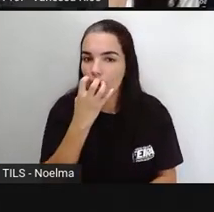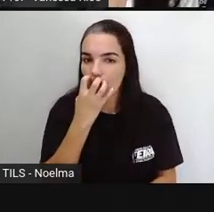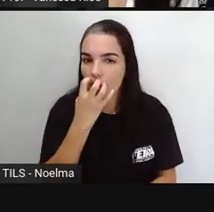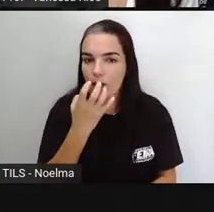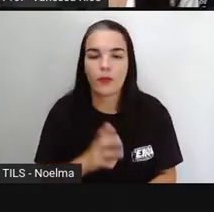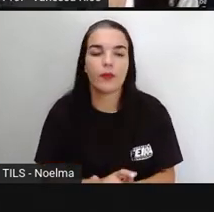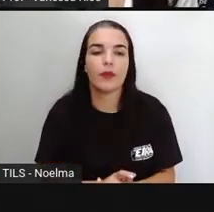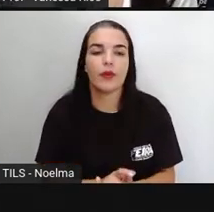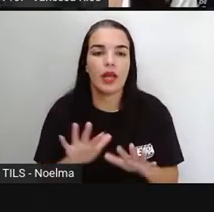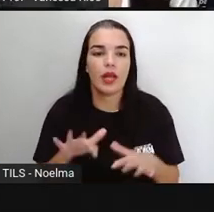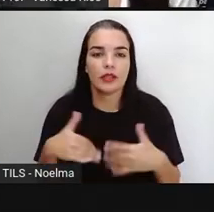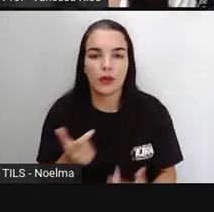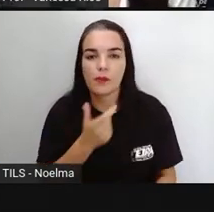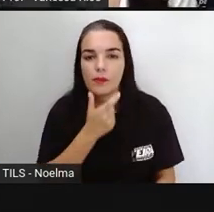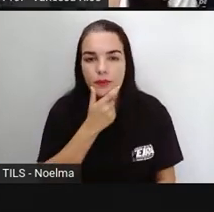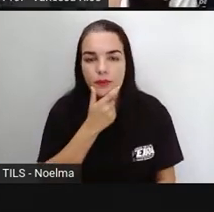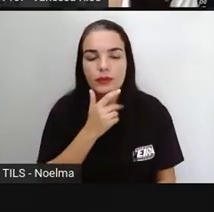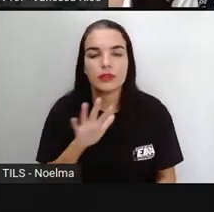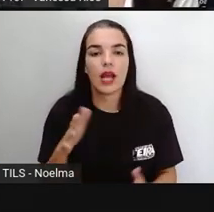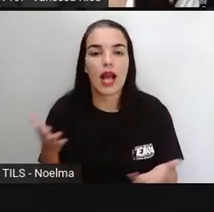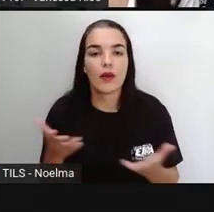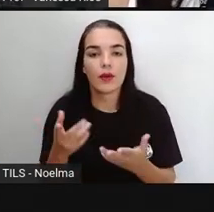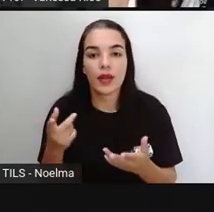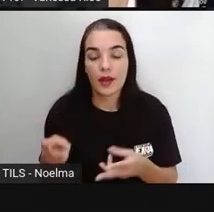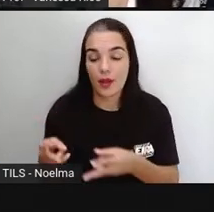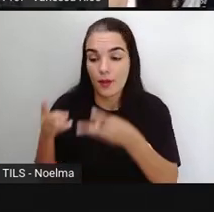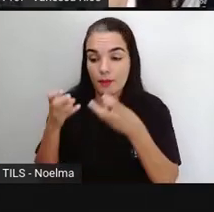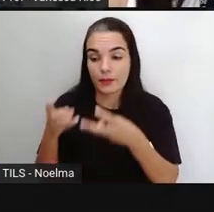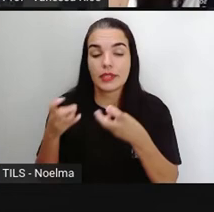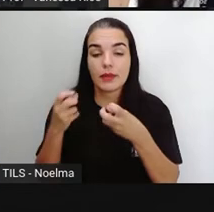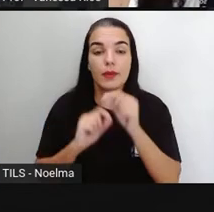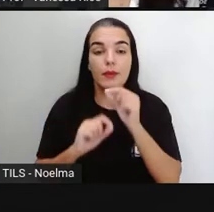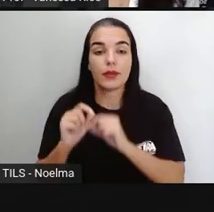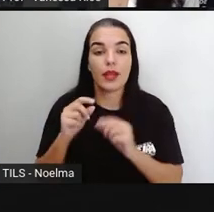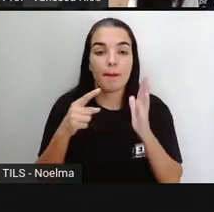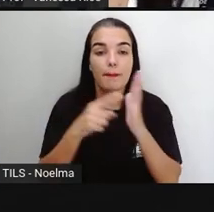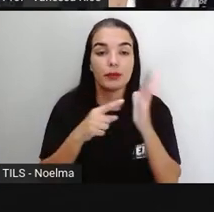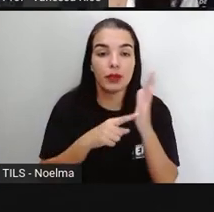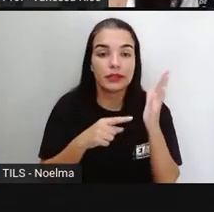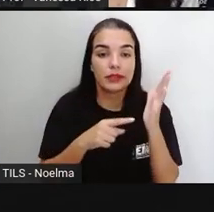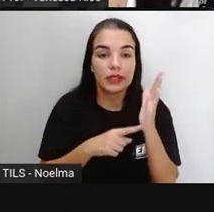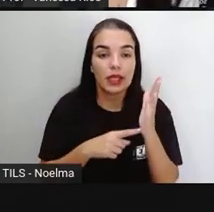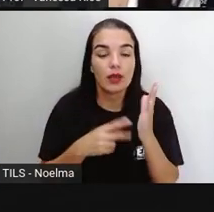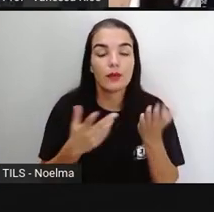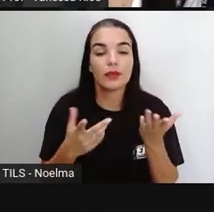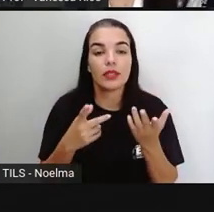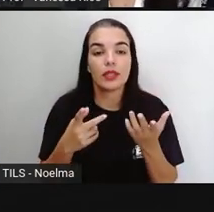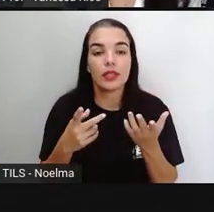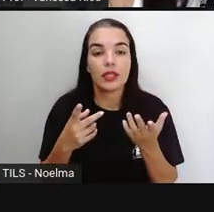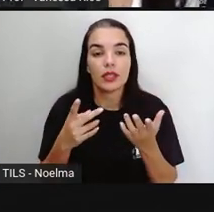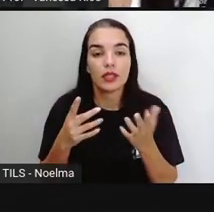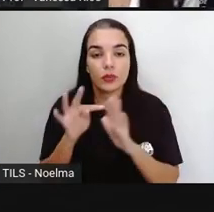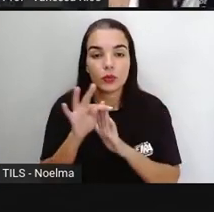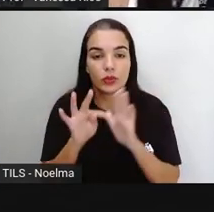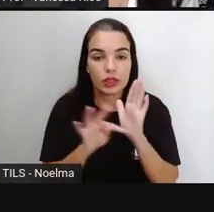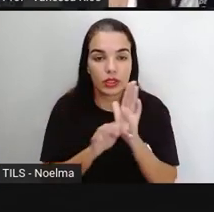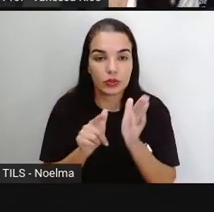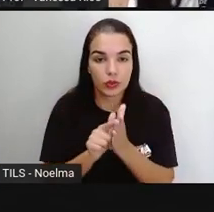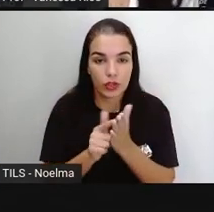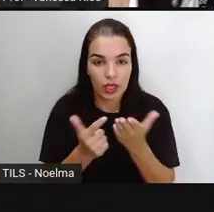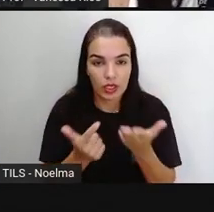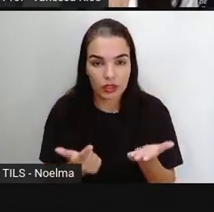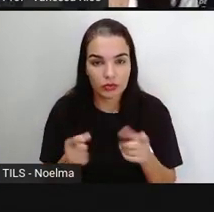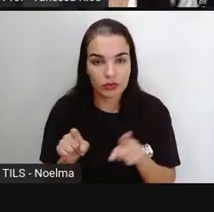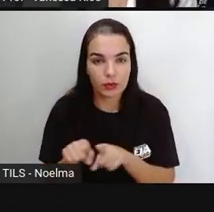-Bretanha para a gente observar as pontuações neste texto jornalístico que nós acabamos de fazer a leitura e